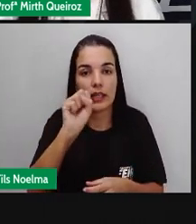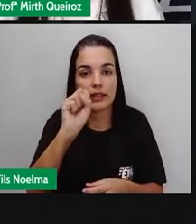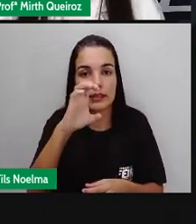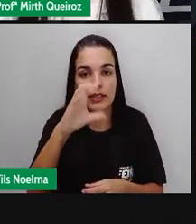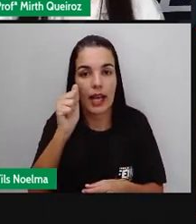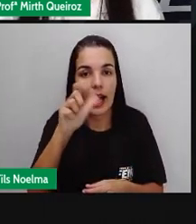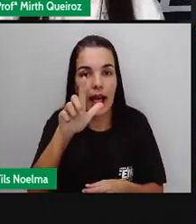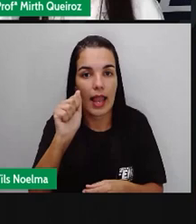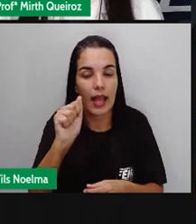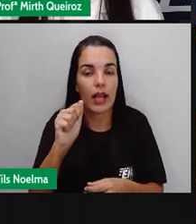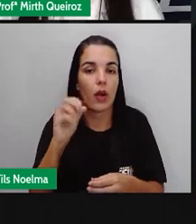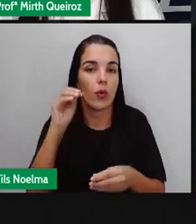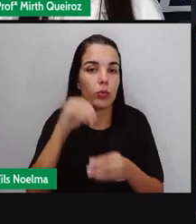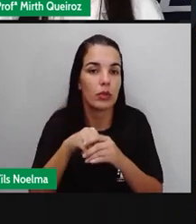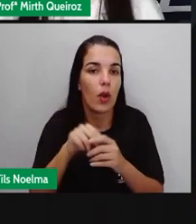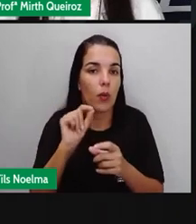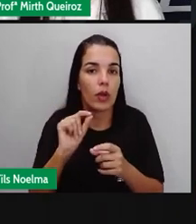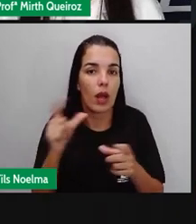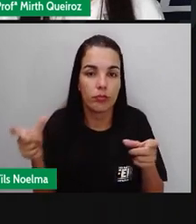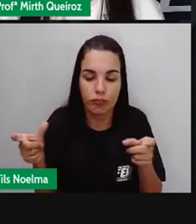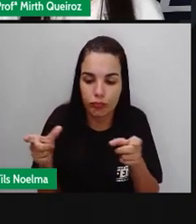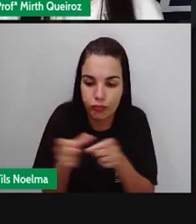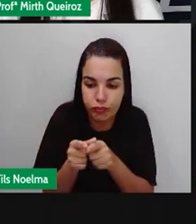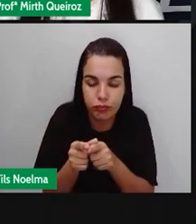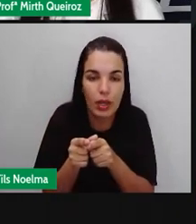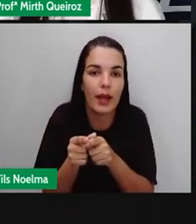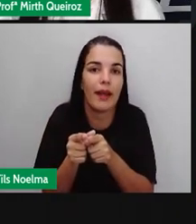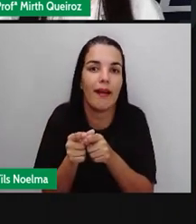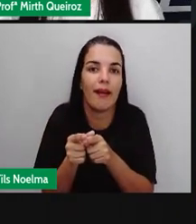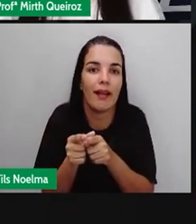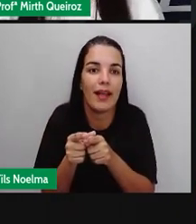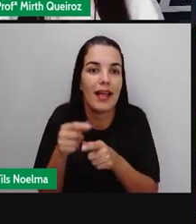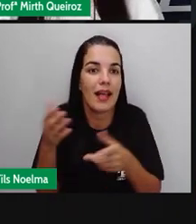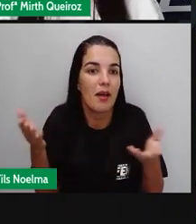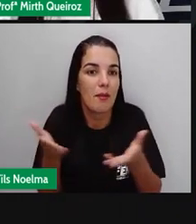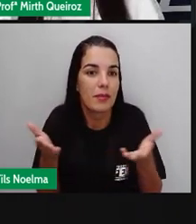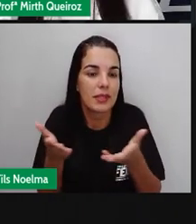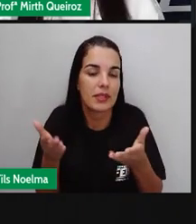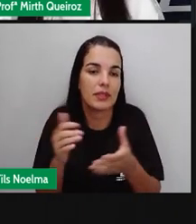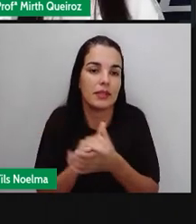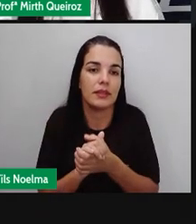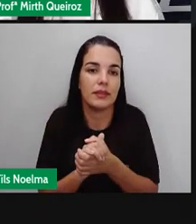o quanto que foi reduzido para poder caber ali naquele espaço.